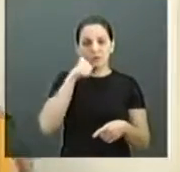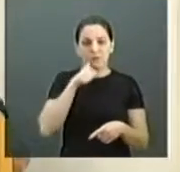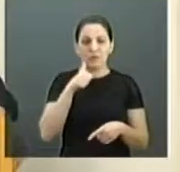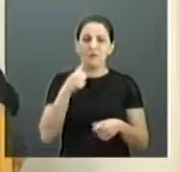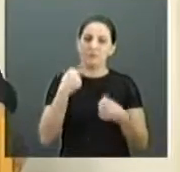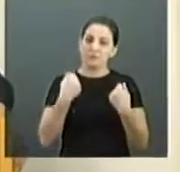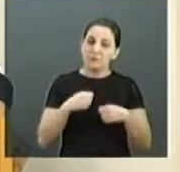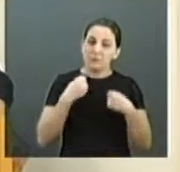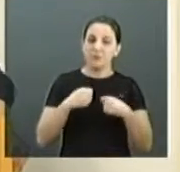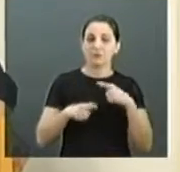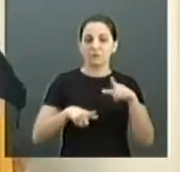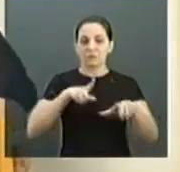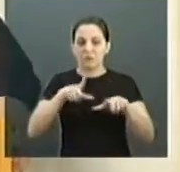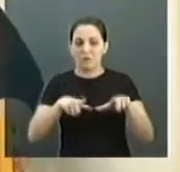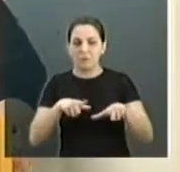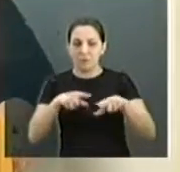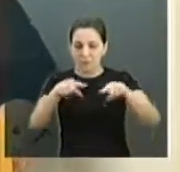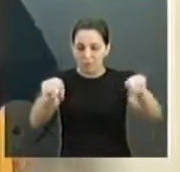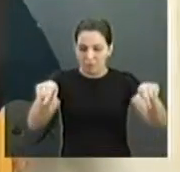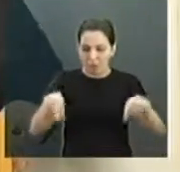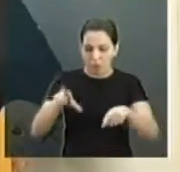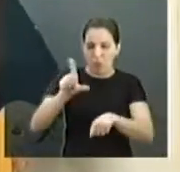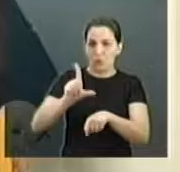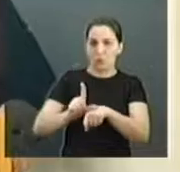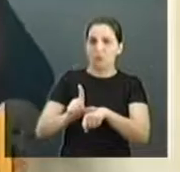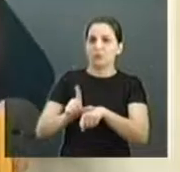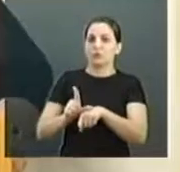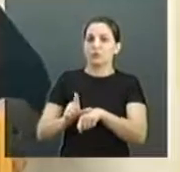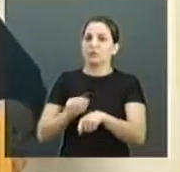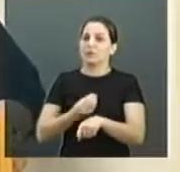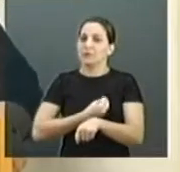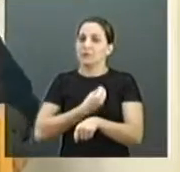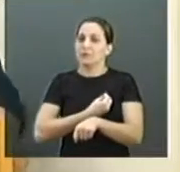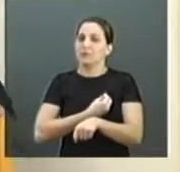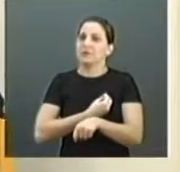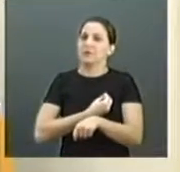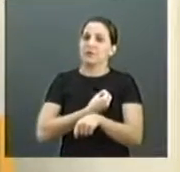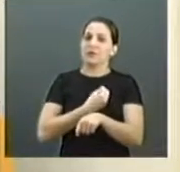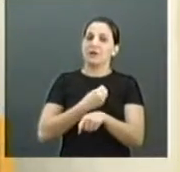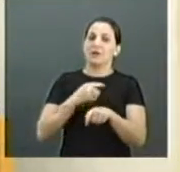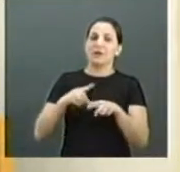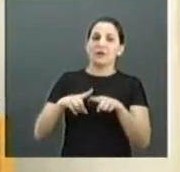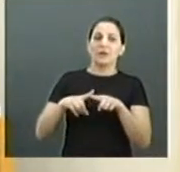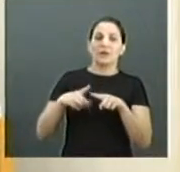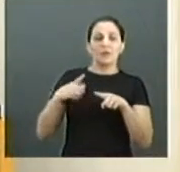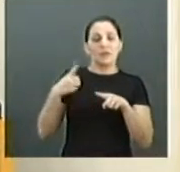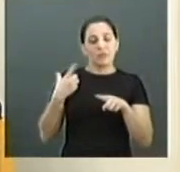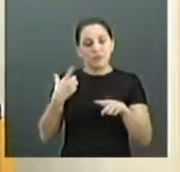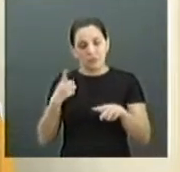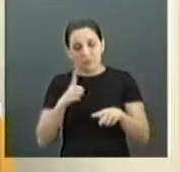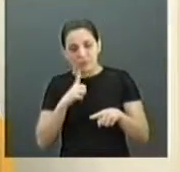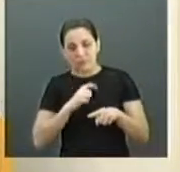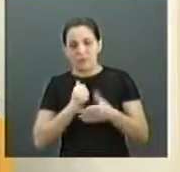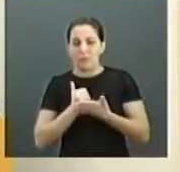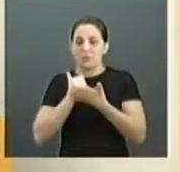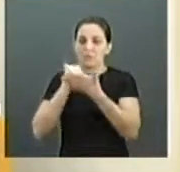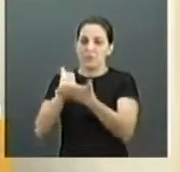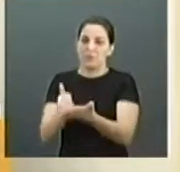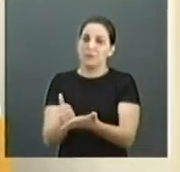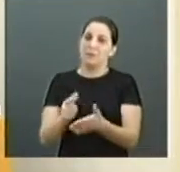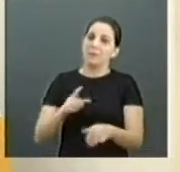daquele trabalho para poder sobreviver não vão ficar na mão, até agora elas não tiveram nenhum